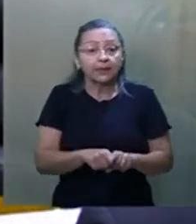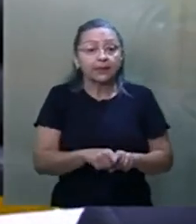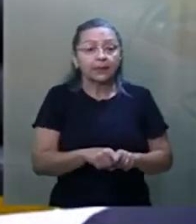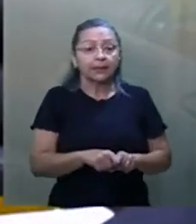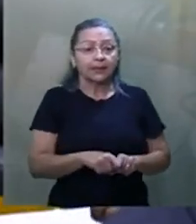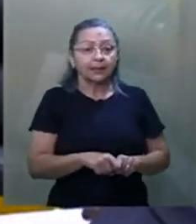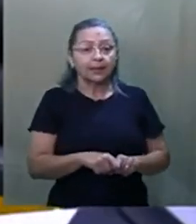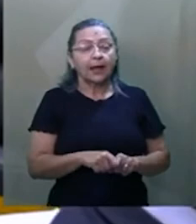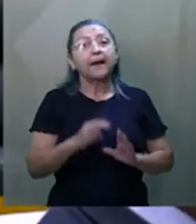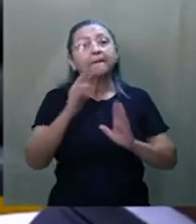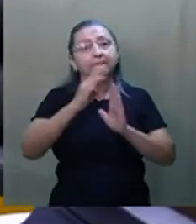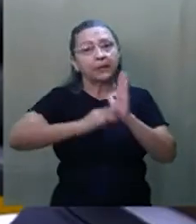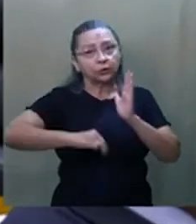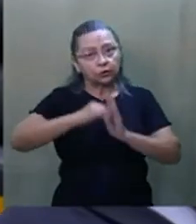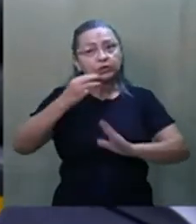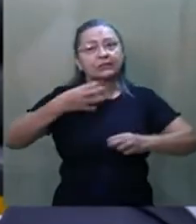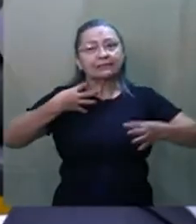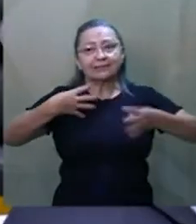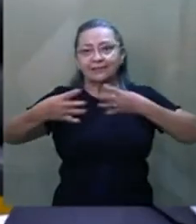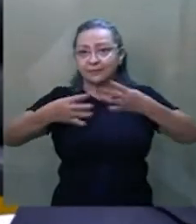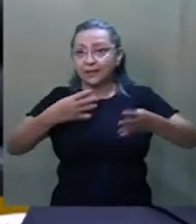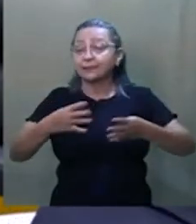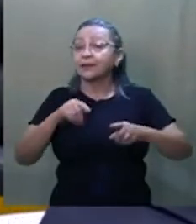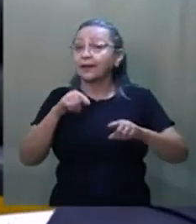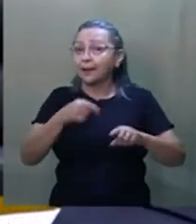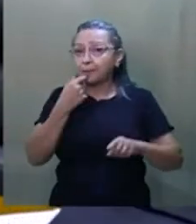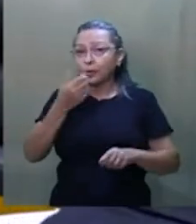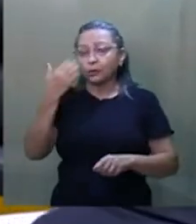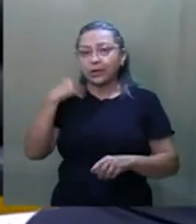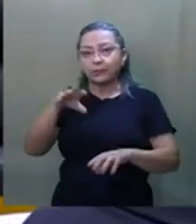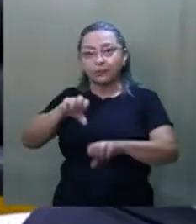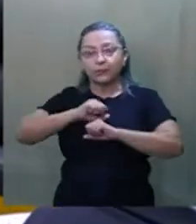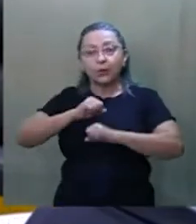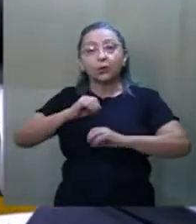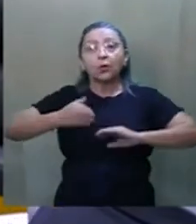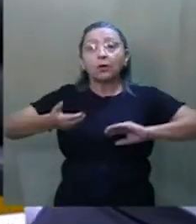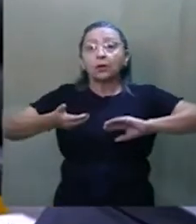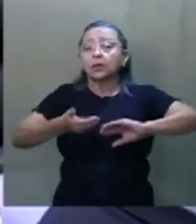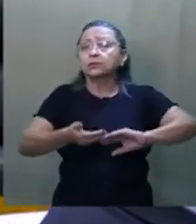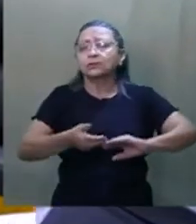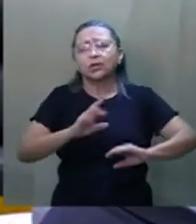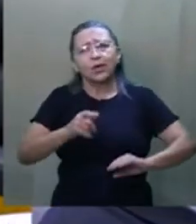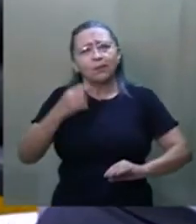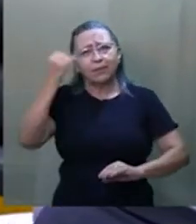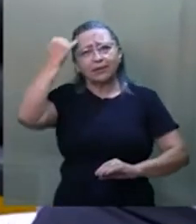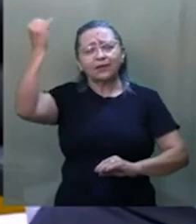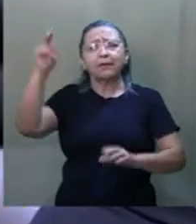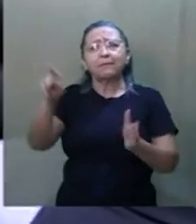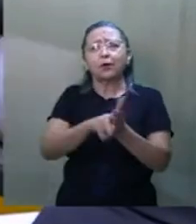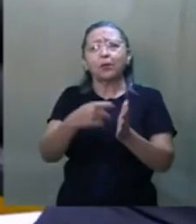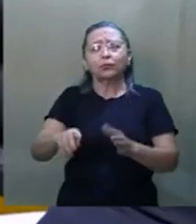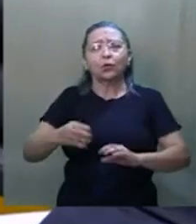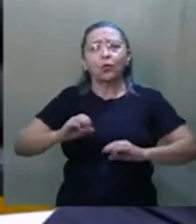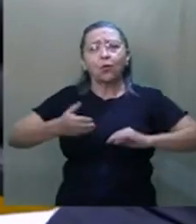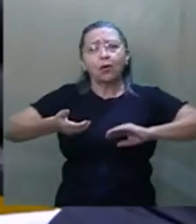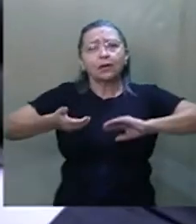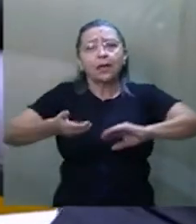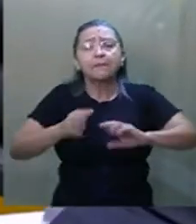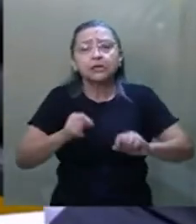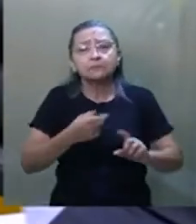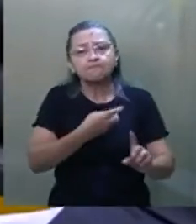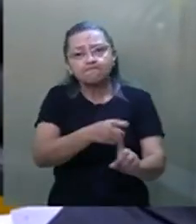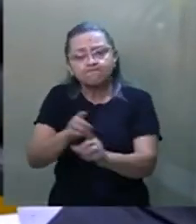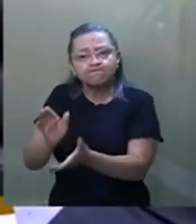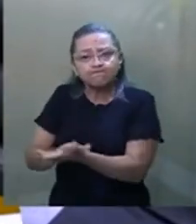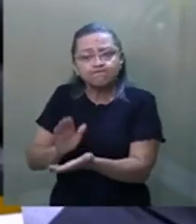a metodologia de transparência adotada recentemente pelo Congresso Nacional não foi uma iniciativa, infelizmente, do próprio Congresso, mas uma provocação e